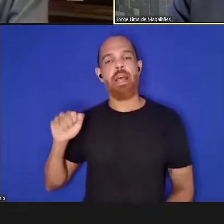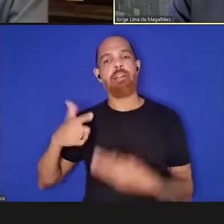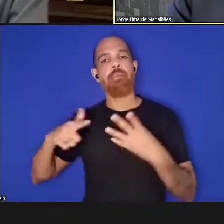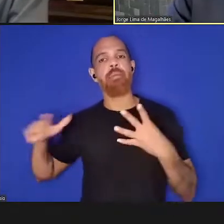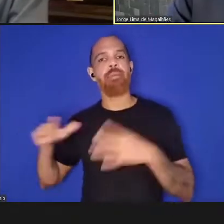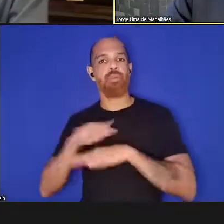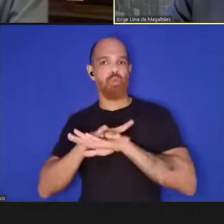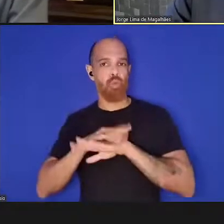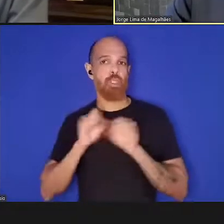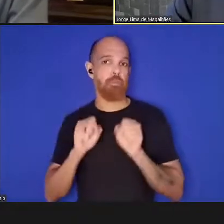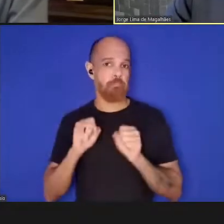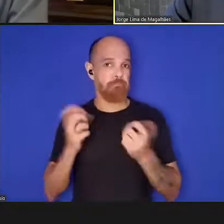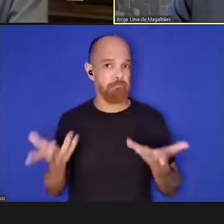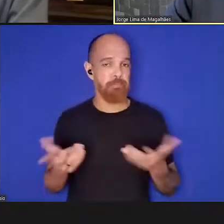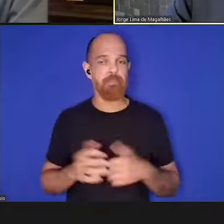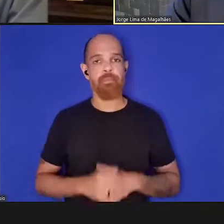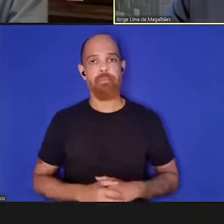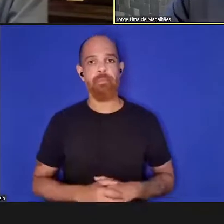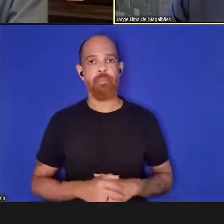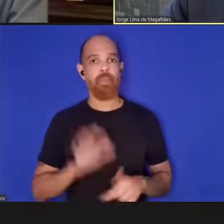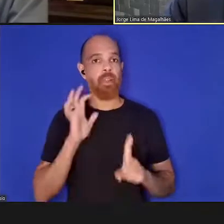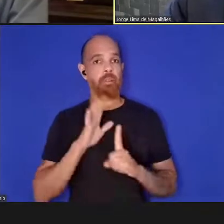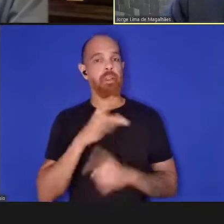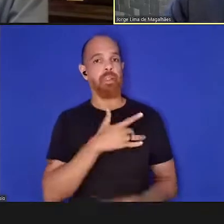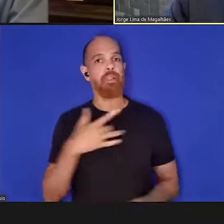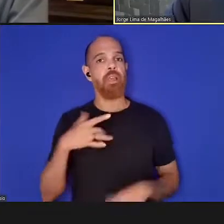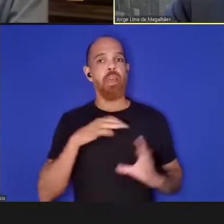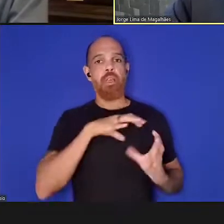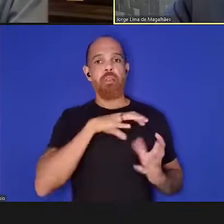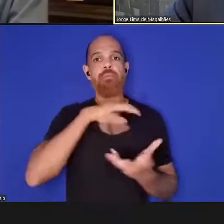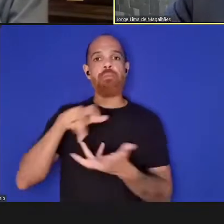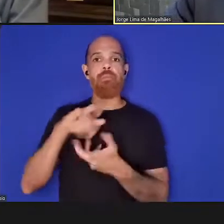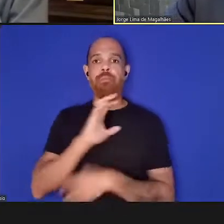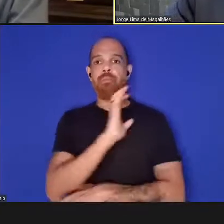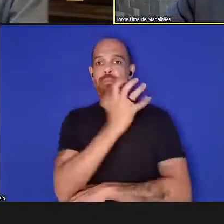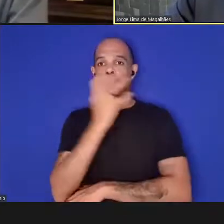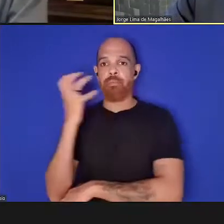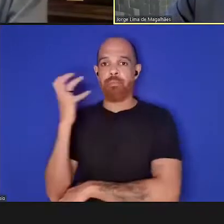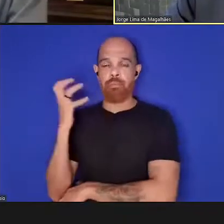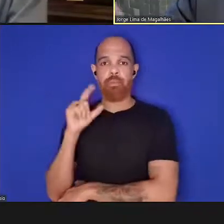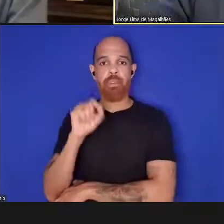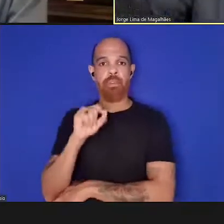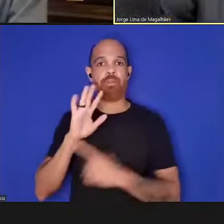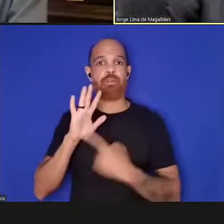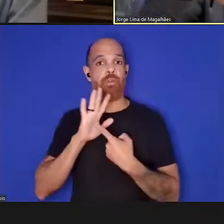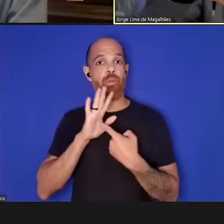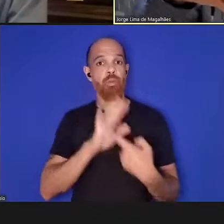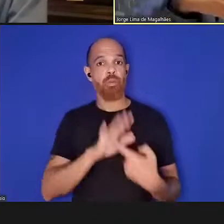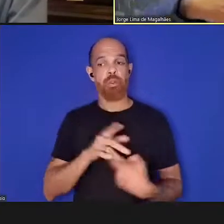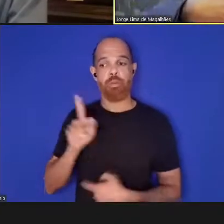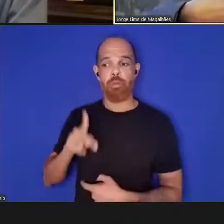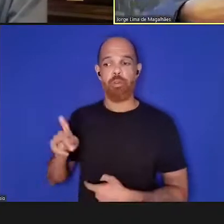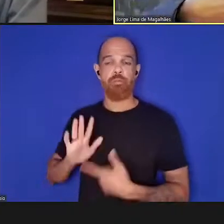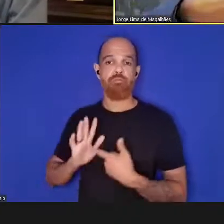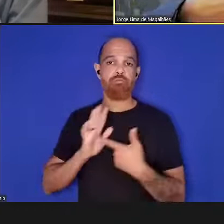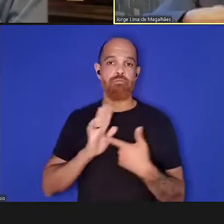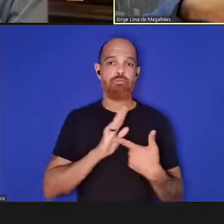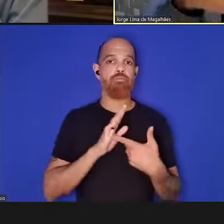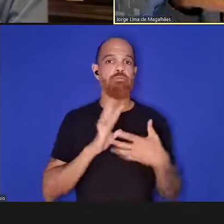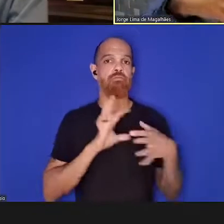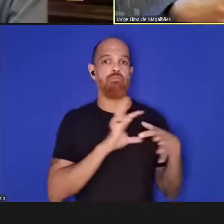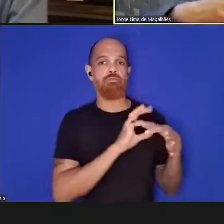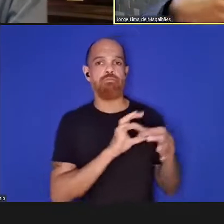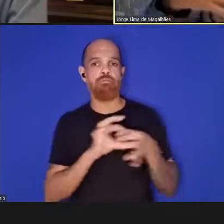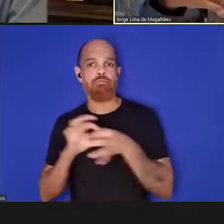o impacto da saúde global nesse ecossistema é demonstrado por Farlow cruzando todos os setores da